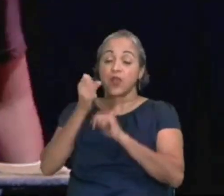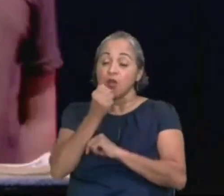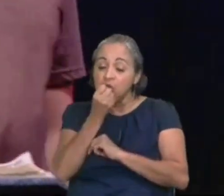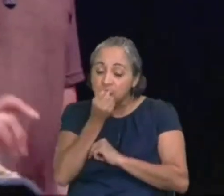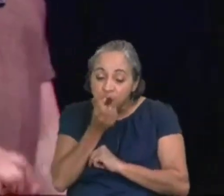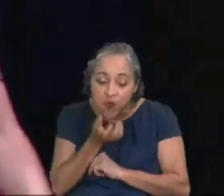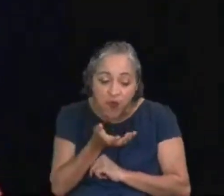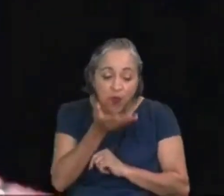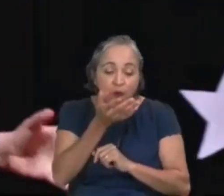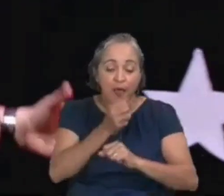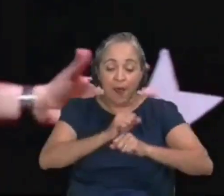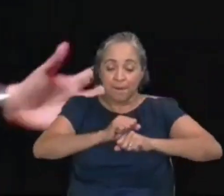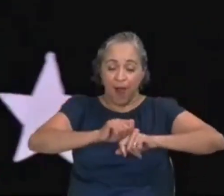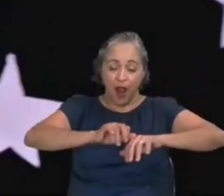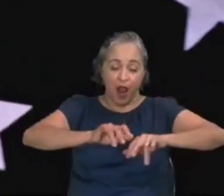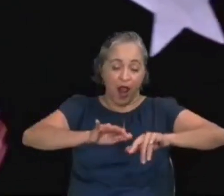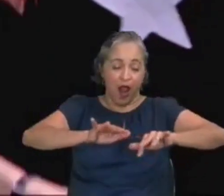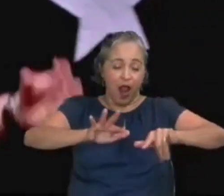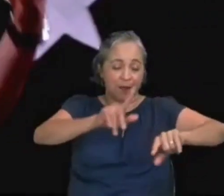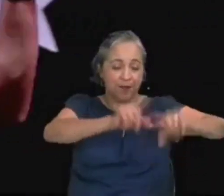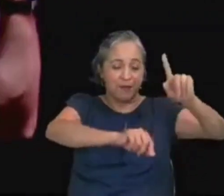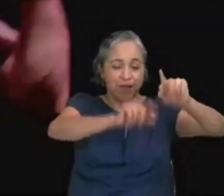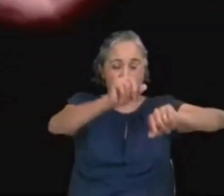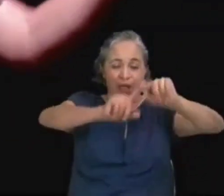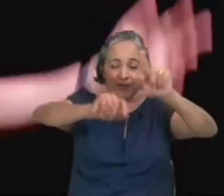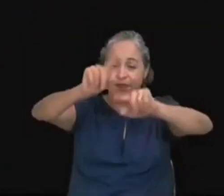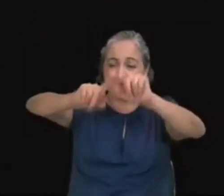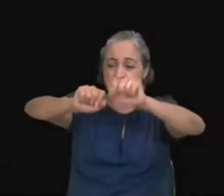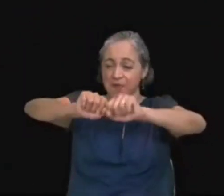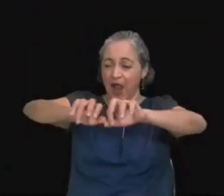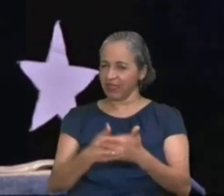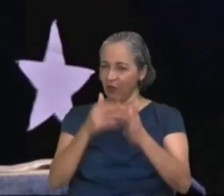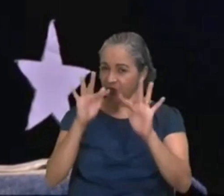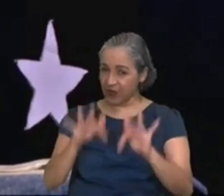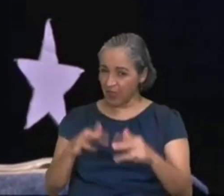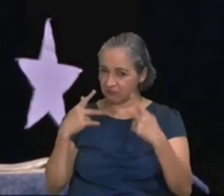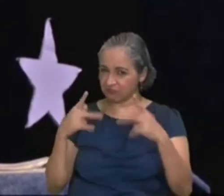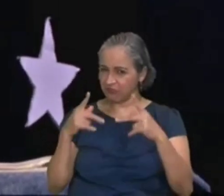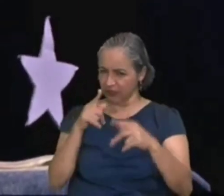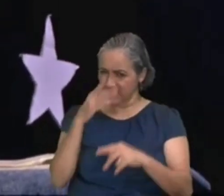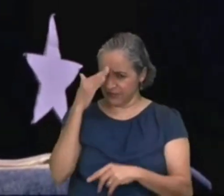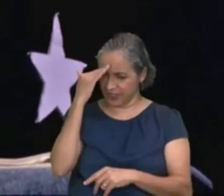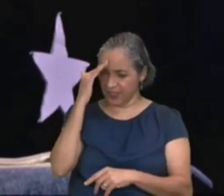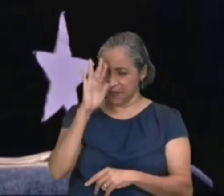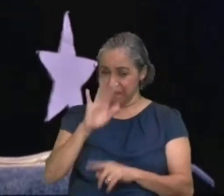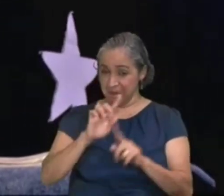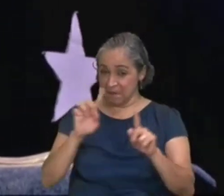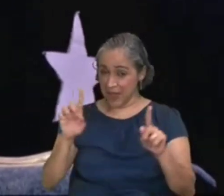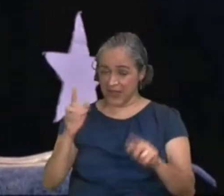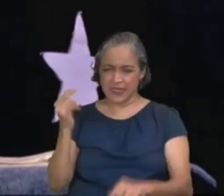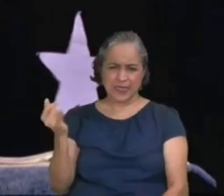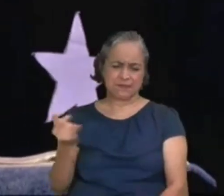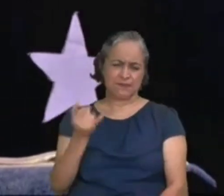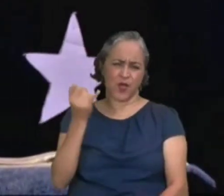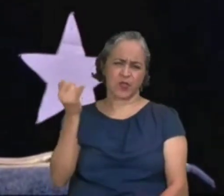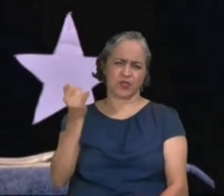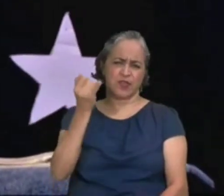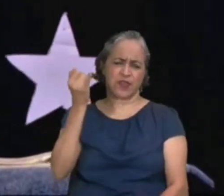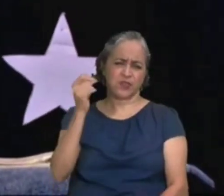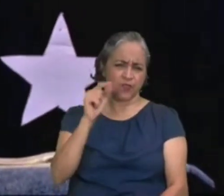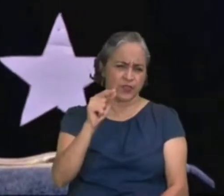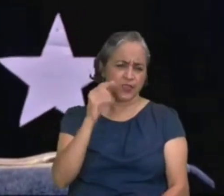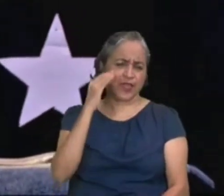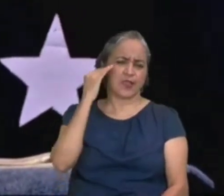ele fez as estrelas, esse é o nosso Deus, ele soprou as estrelas, é importante, você entender,